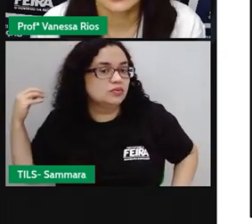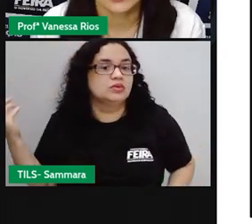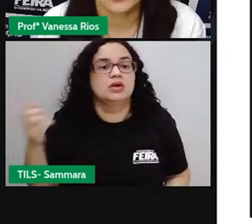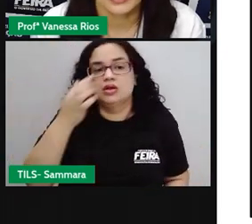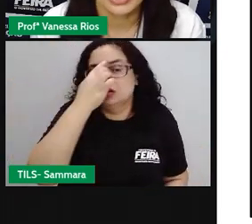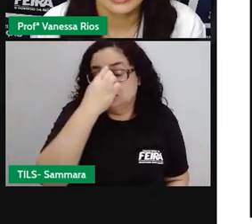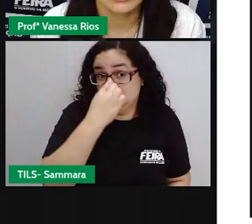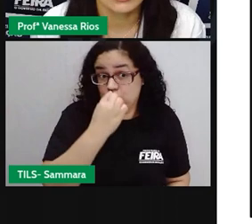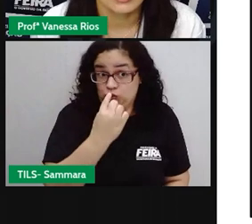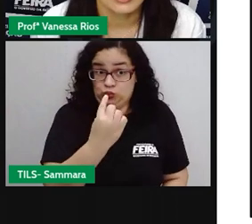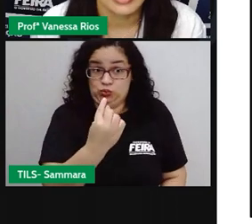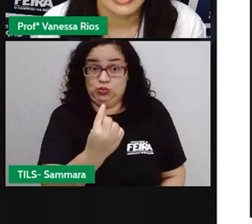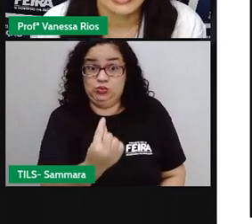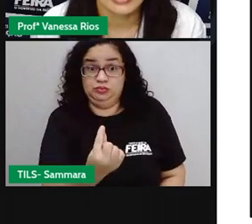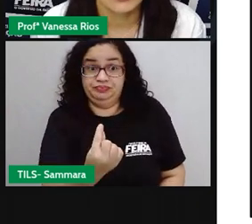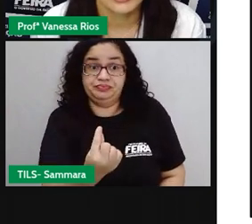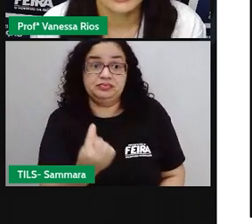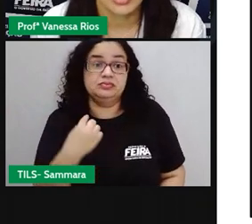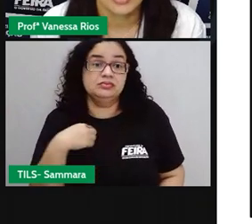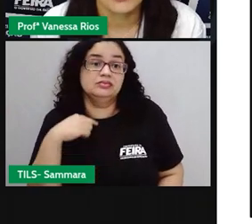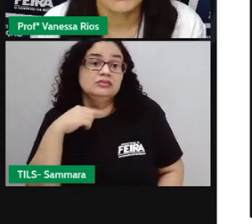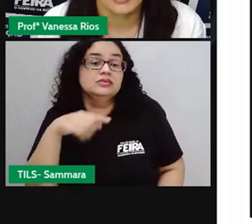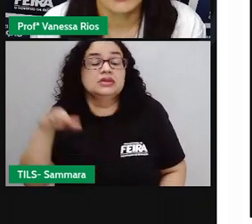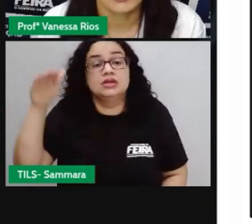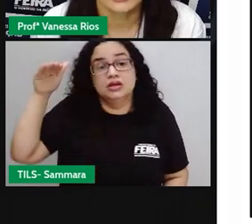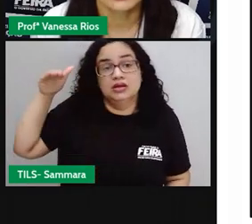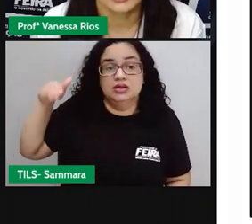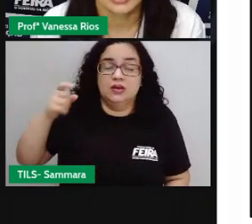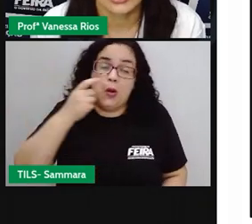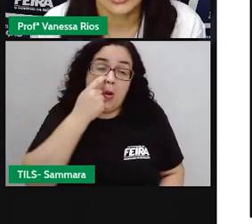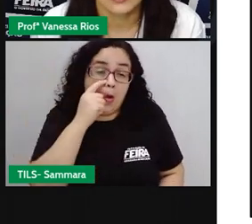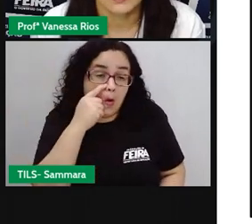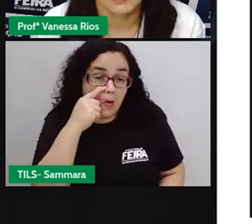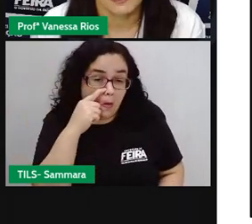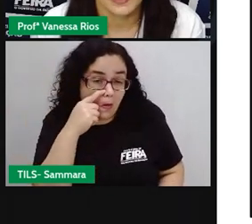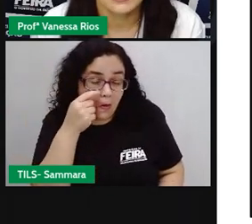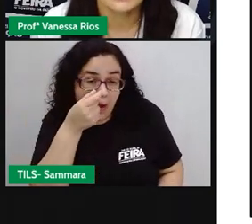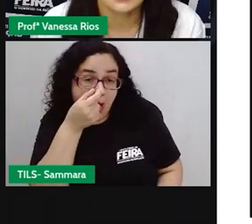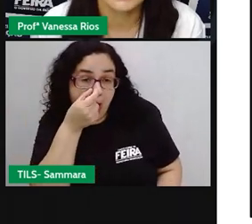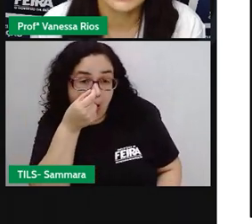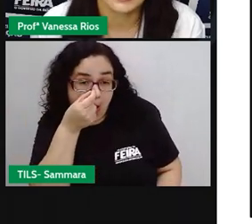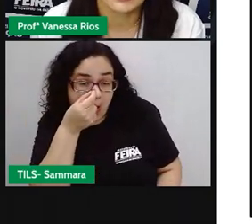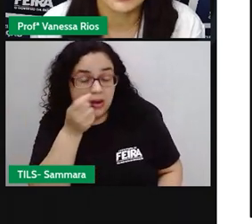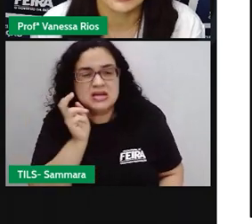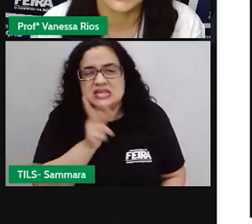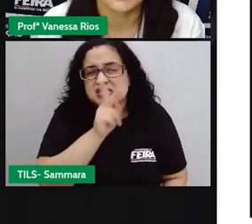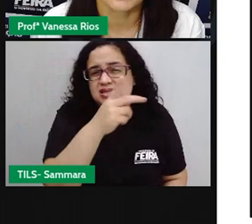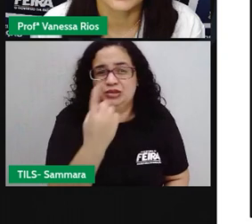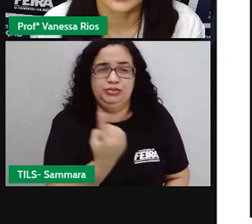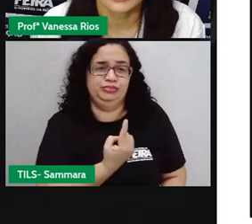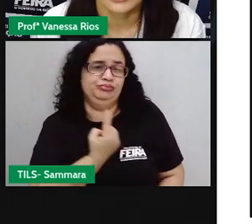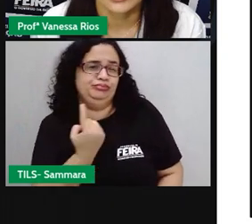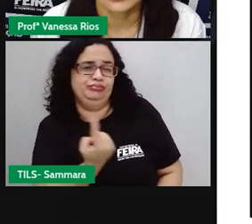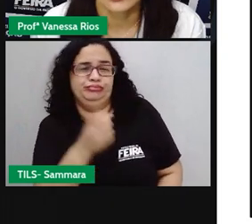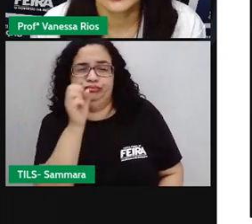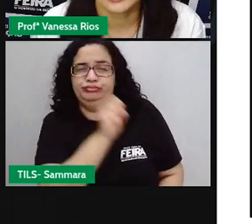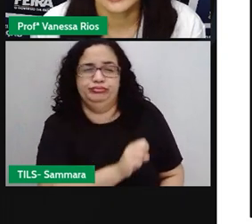O nariz comprido. Ela, uma enorme verruga no queixo. E sempre sozinha.